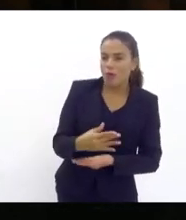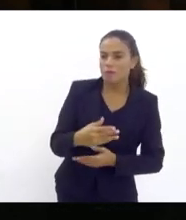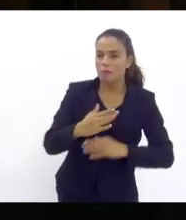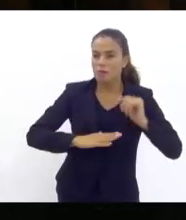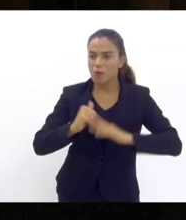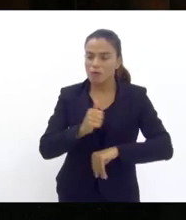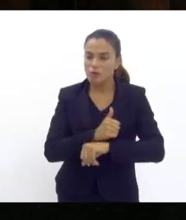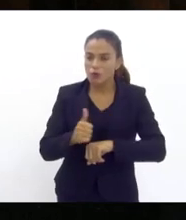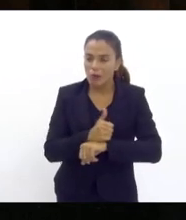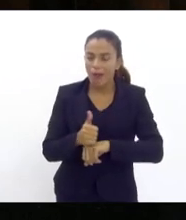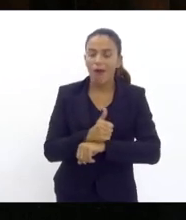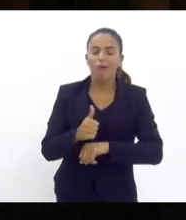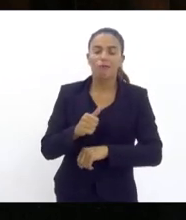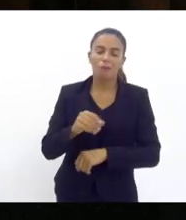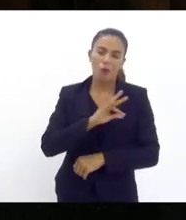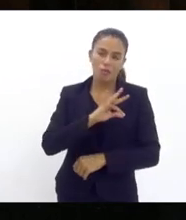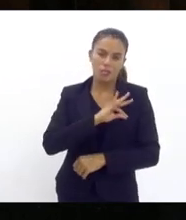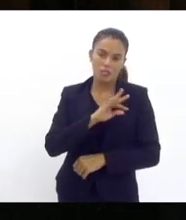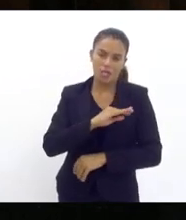para a Polícia Técnico-Científica